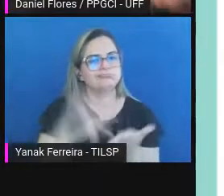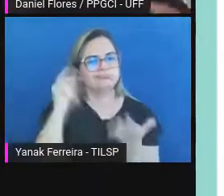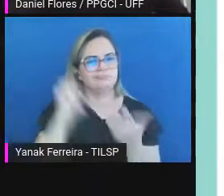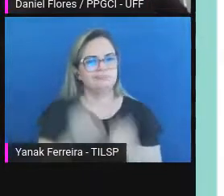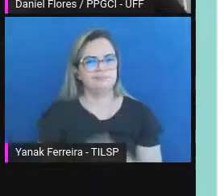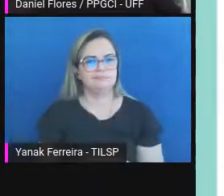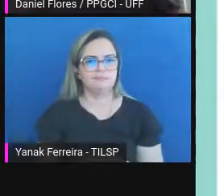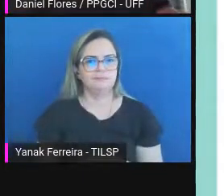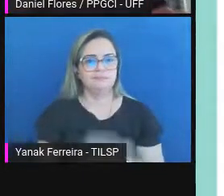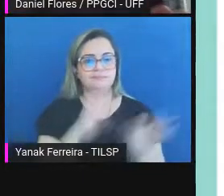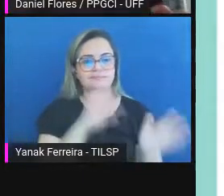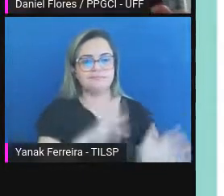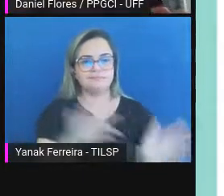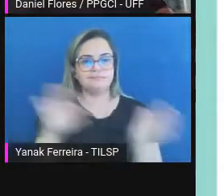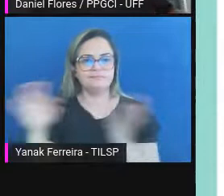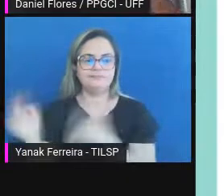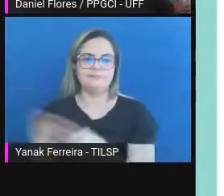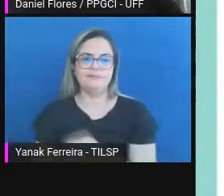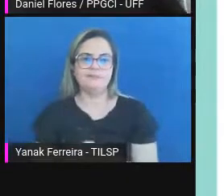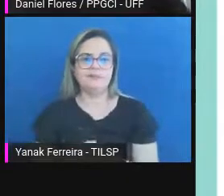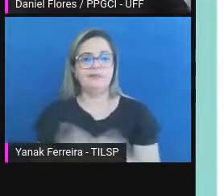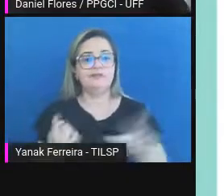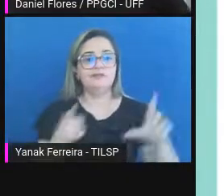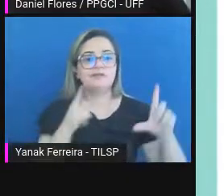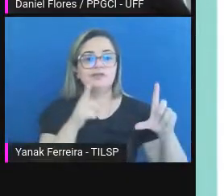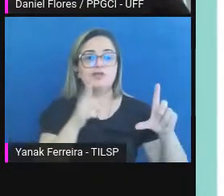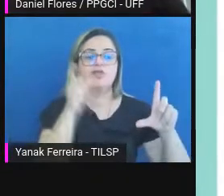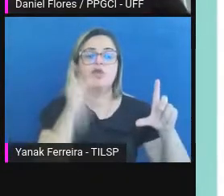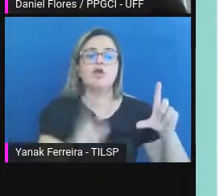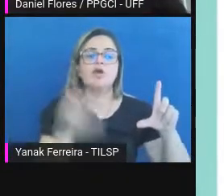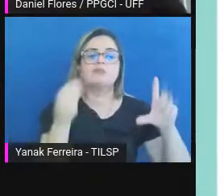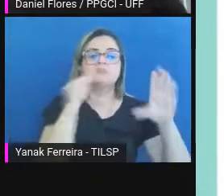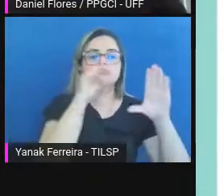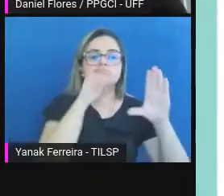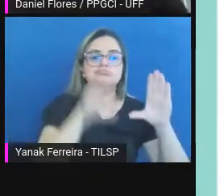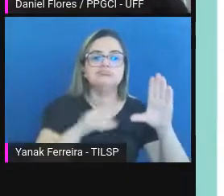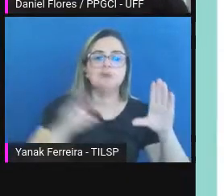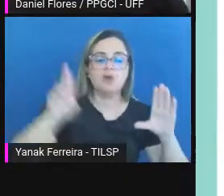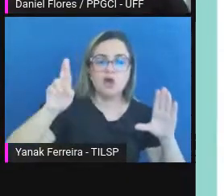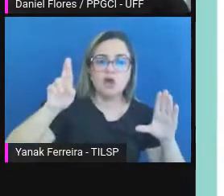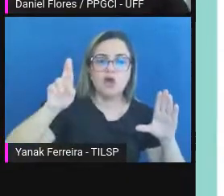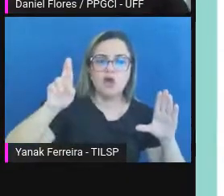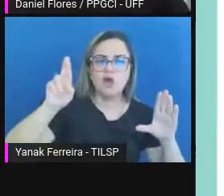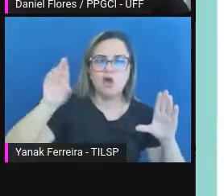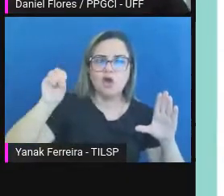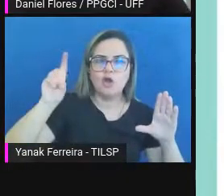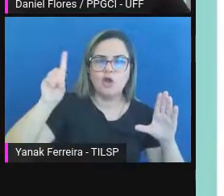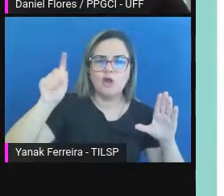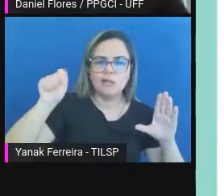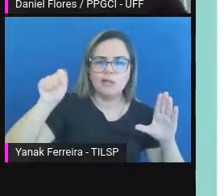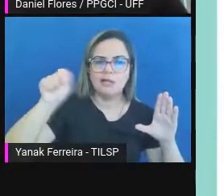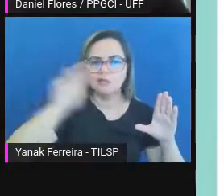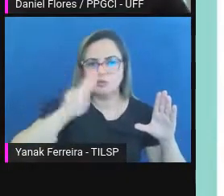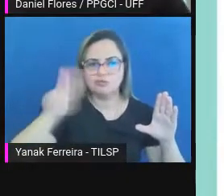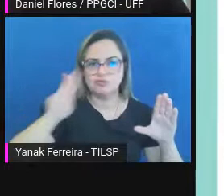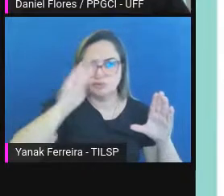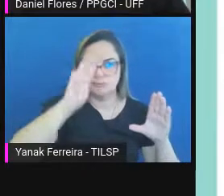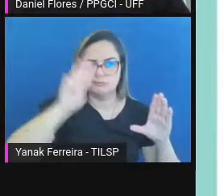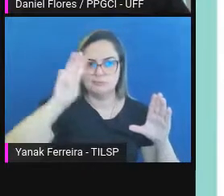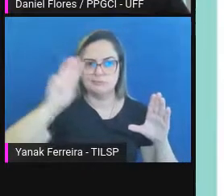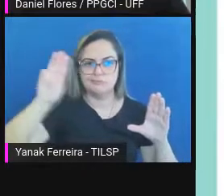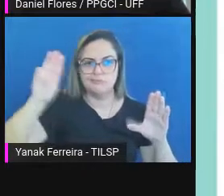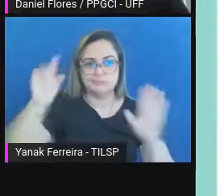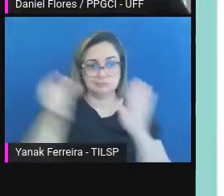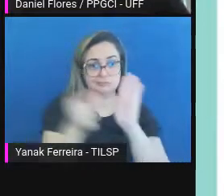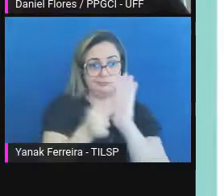Veja que nesse outro repositório digital aqui, o Roda repositório de objetos digitais autênticos, software livre